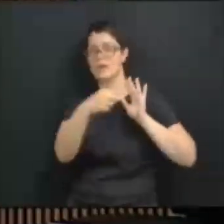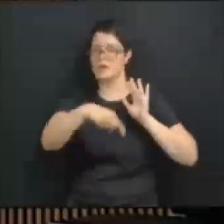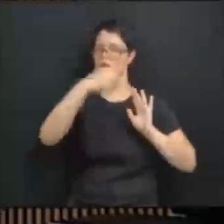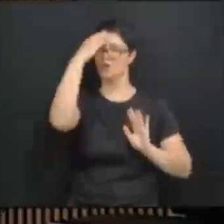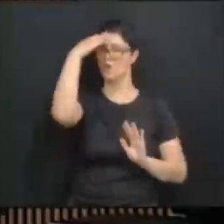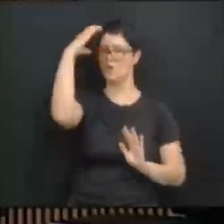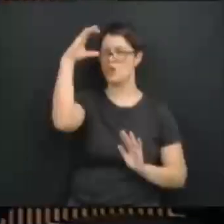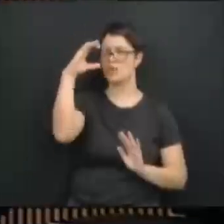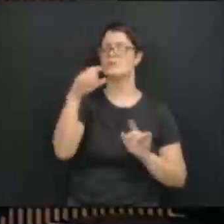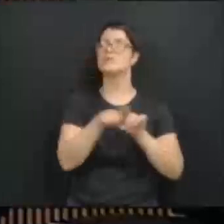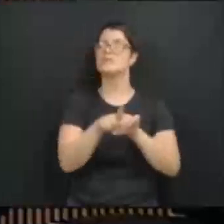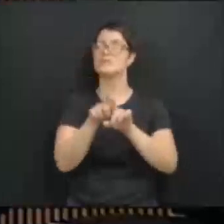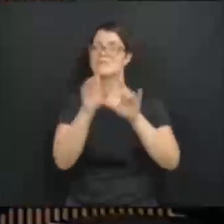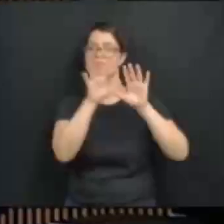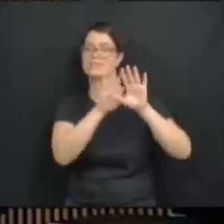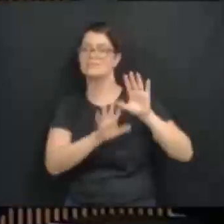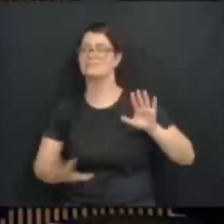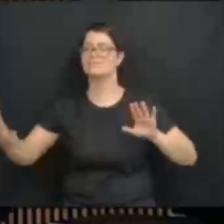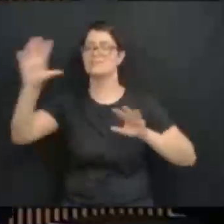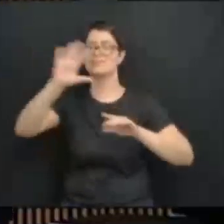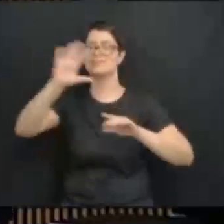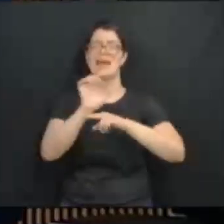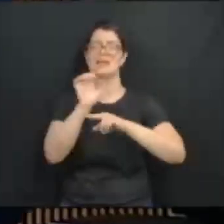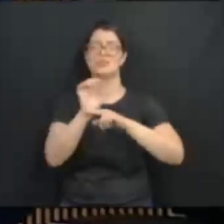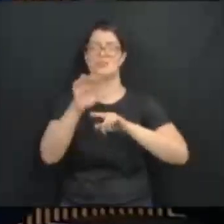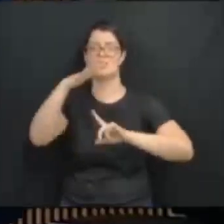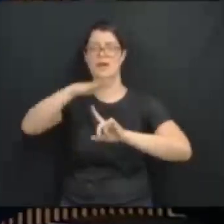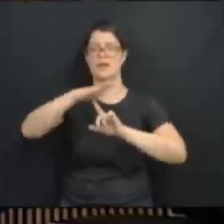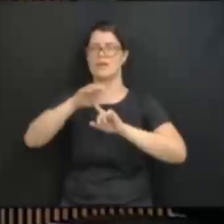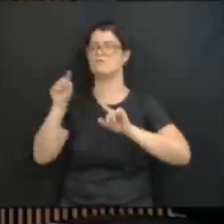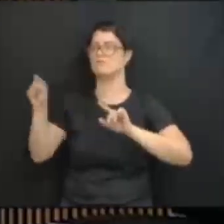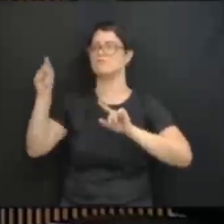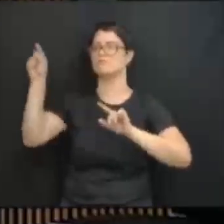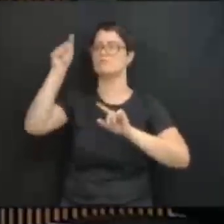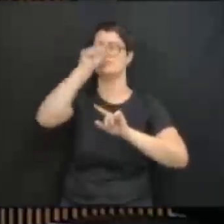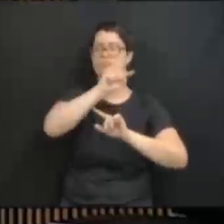todo o estado do Paraná. A ação